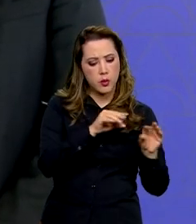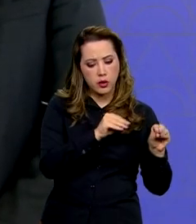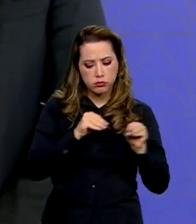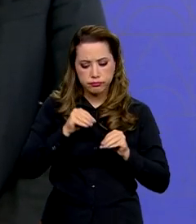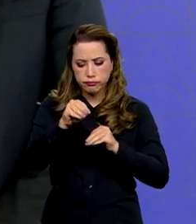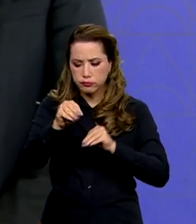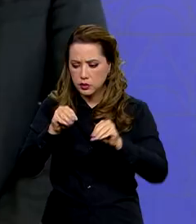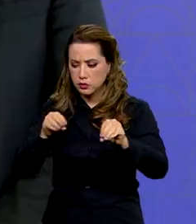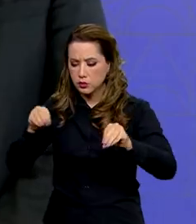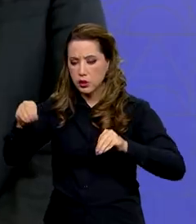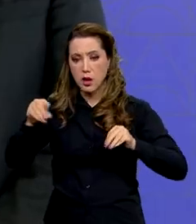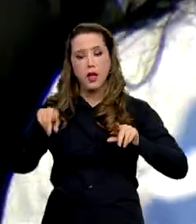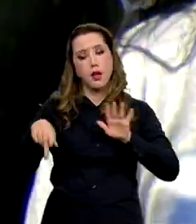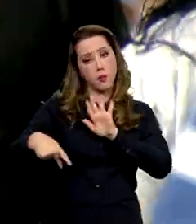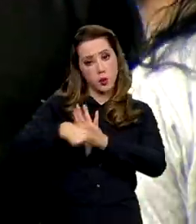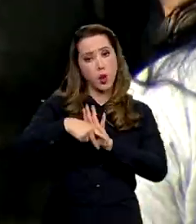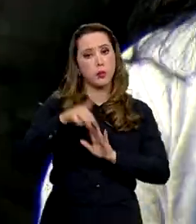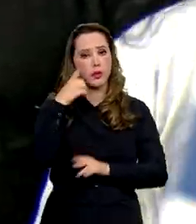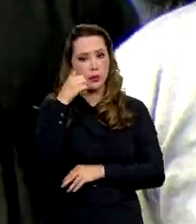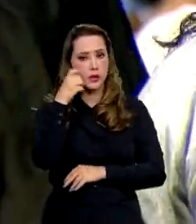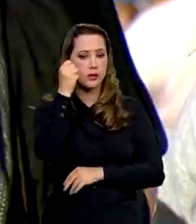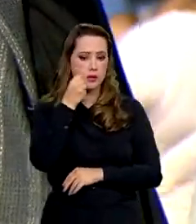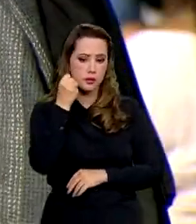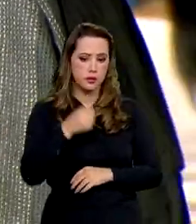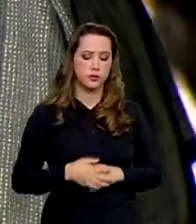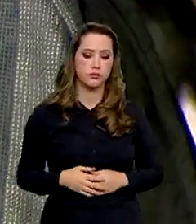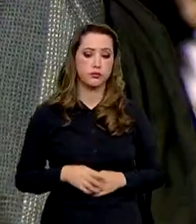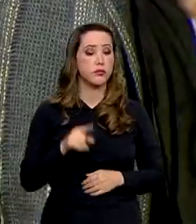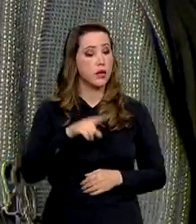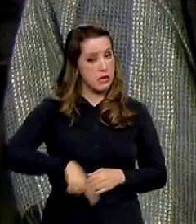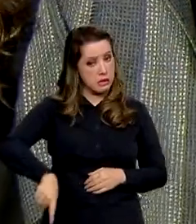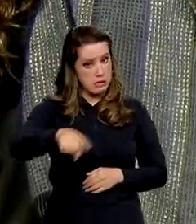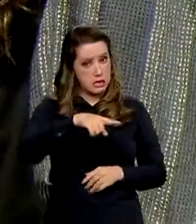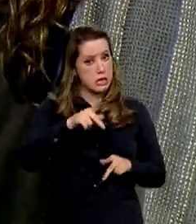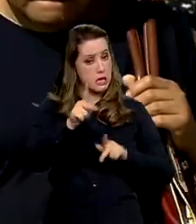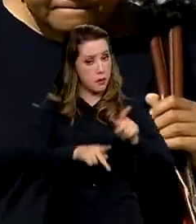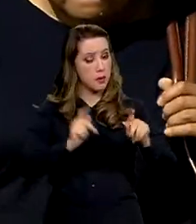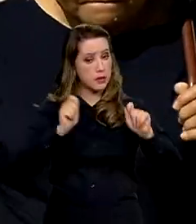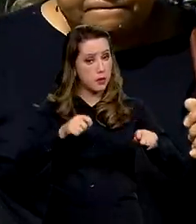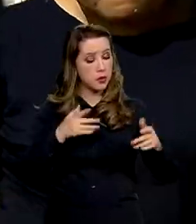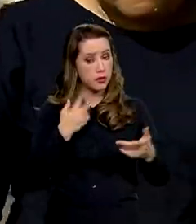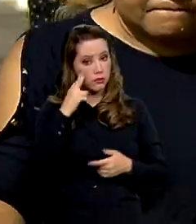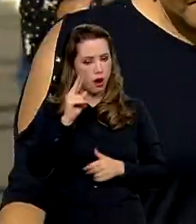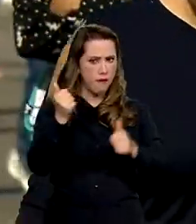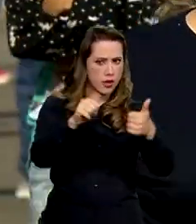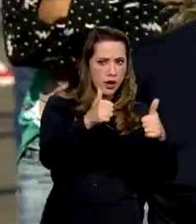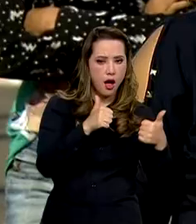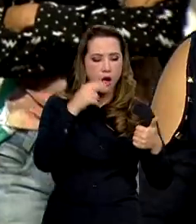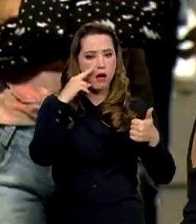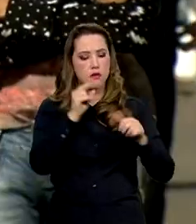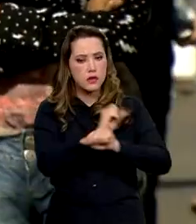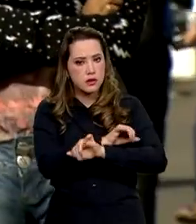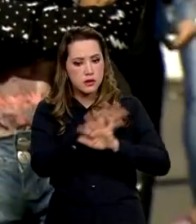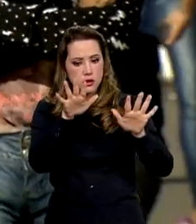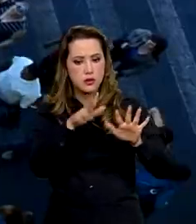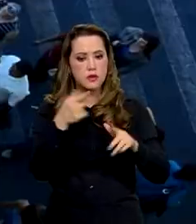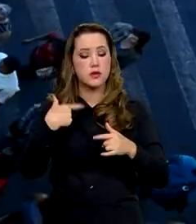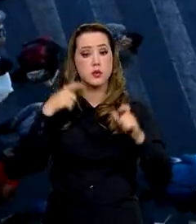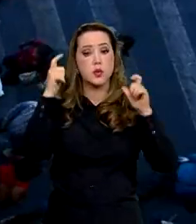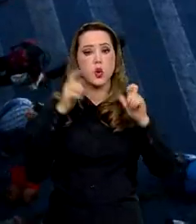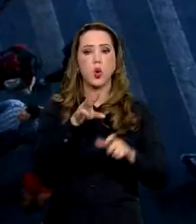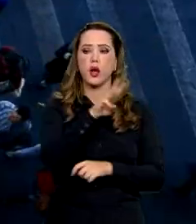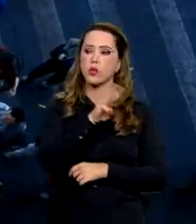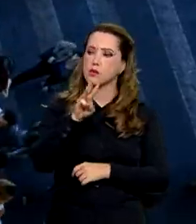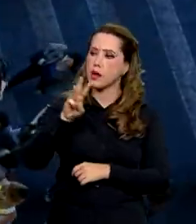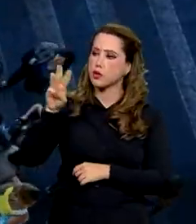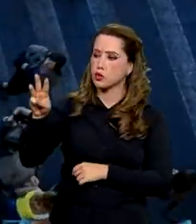são os deputados e senadores. E a população vai poder acompanhar a execução com transparência por meio de um observatório do